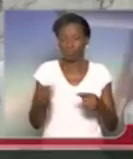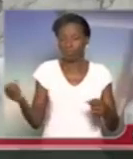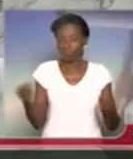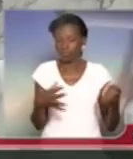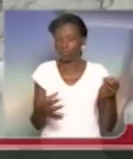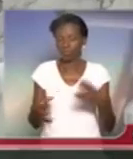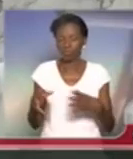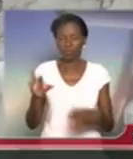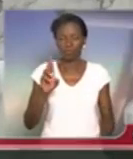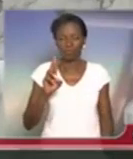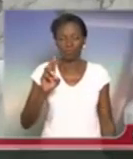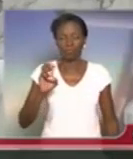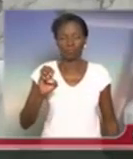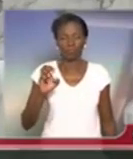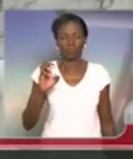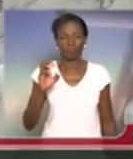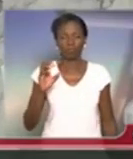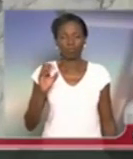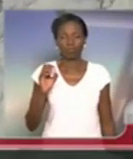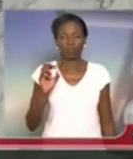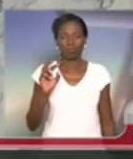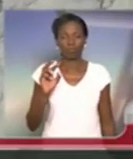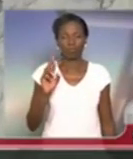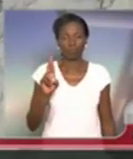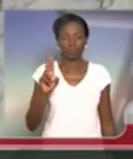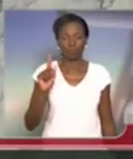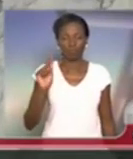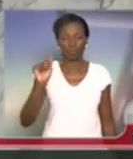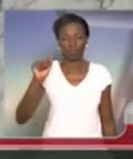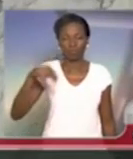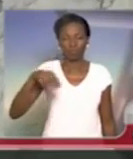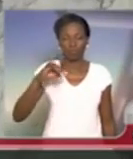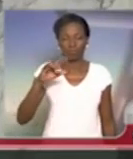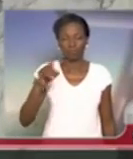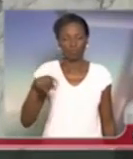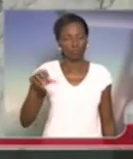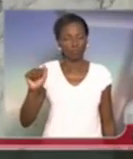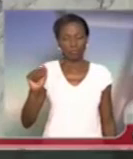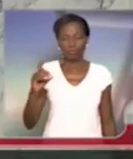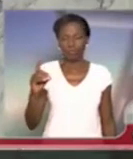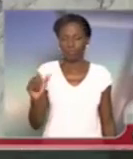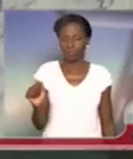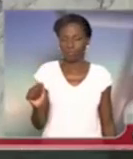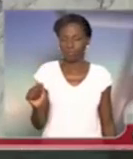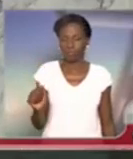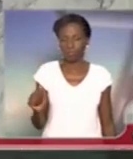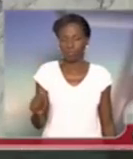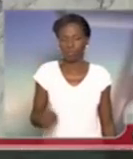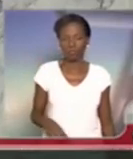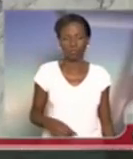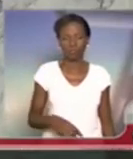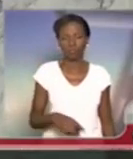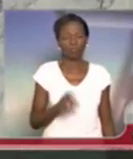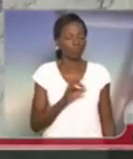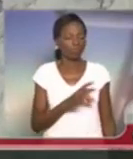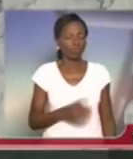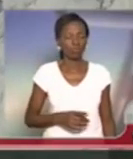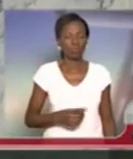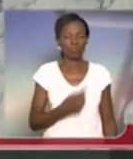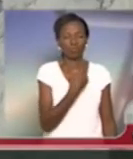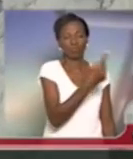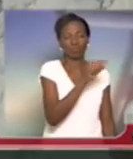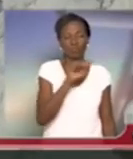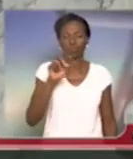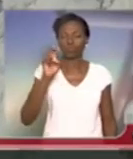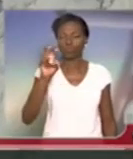que já atende uma única etapa do ensino fundamental, do primeiro ao